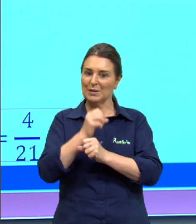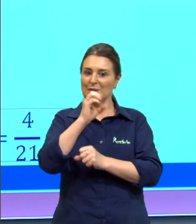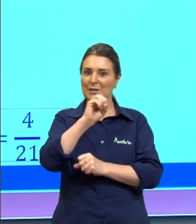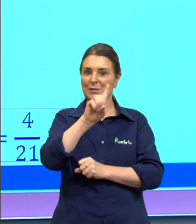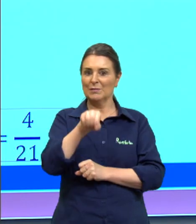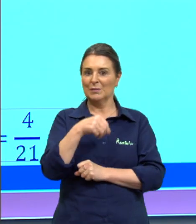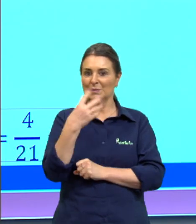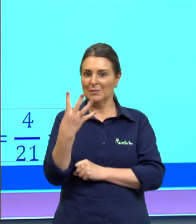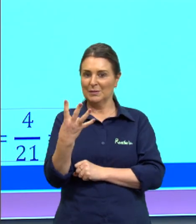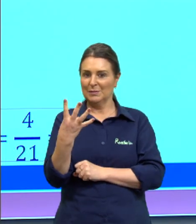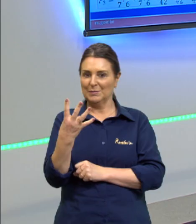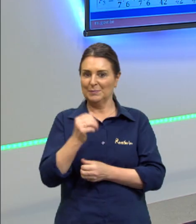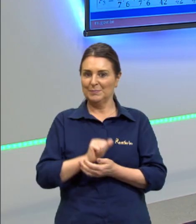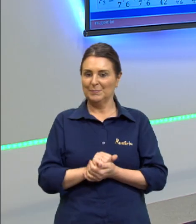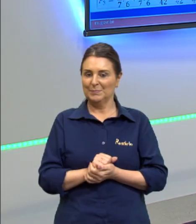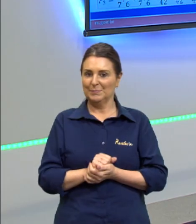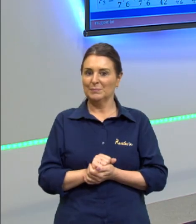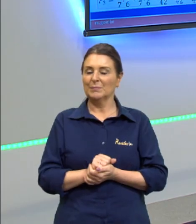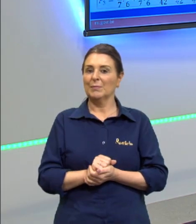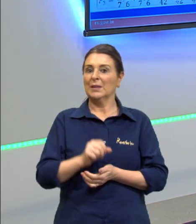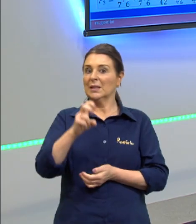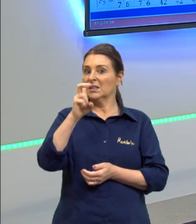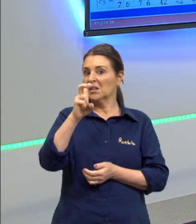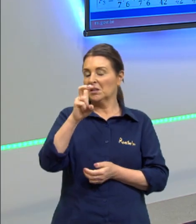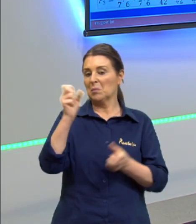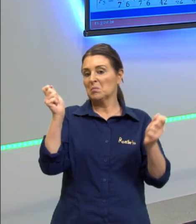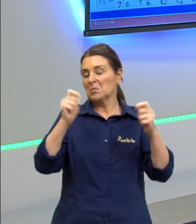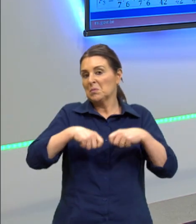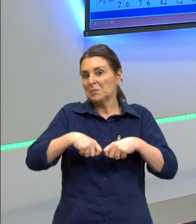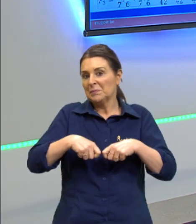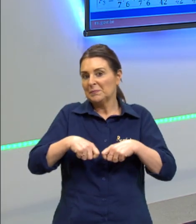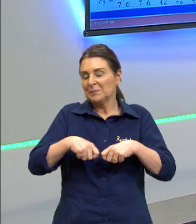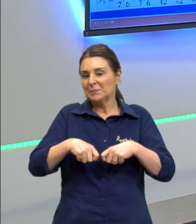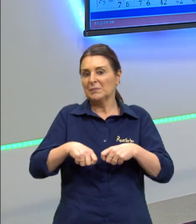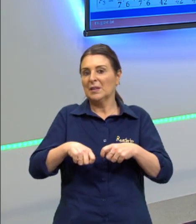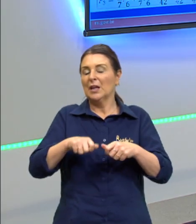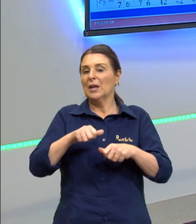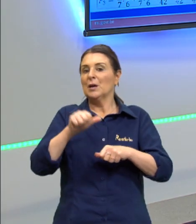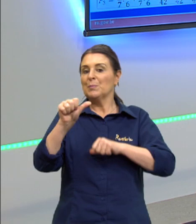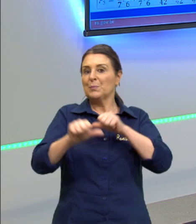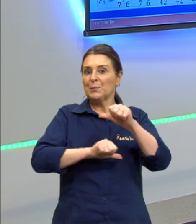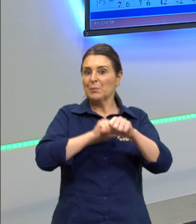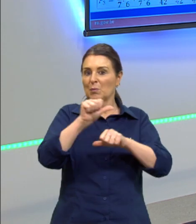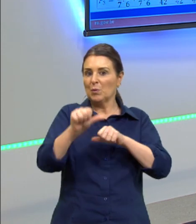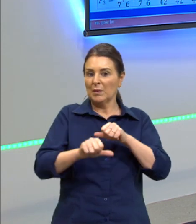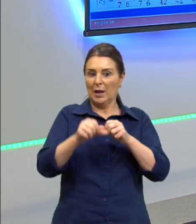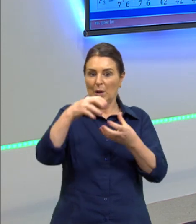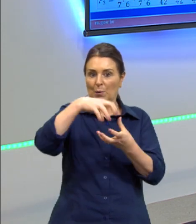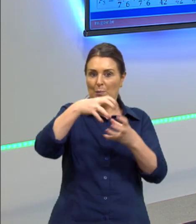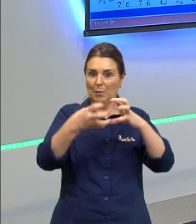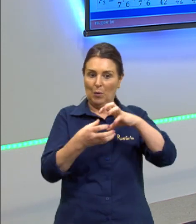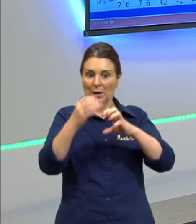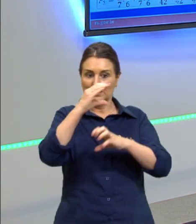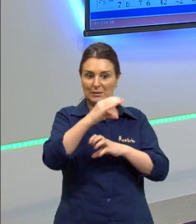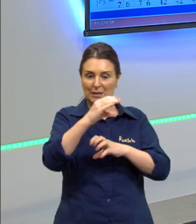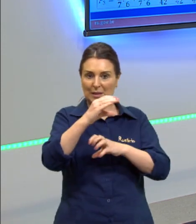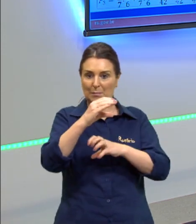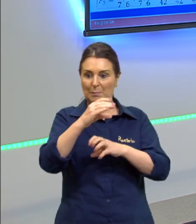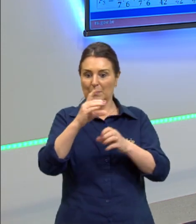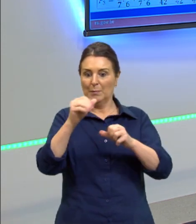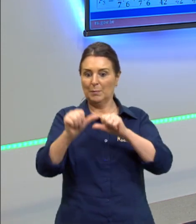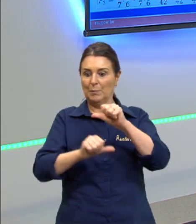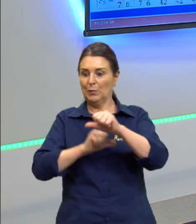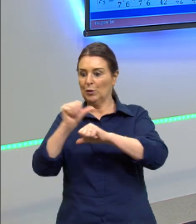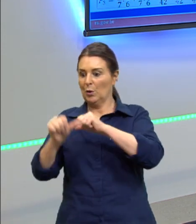,4 na quinta possibilidade seria passar aleatoriamente uma bola da urna C para a urna D